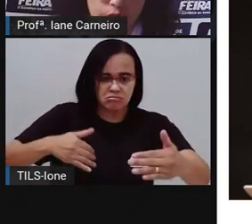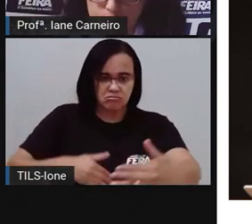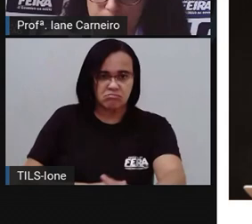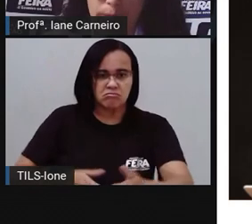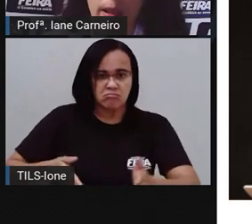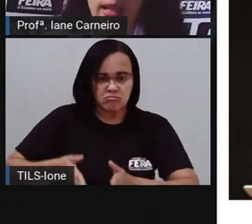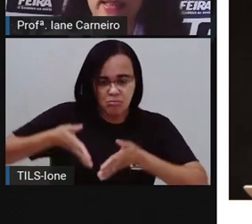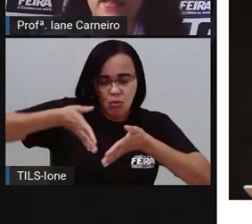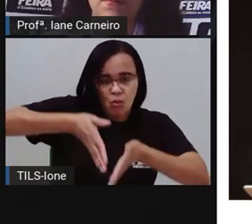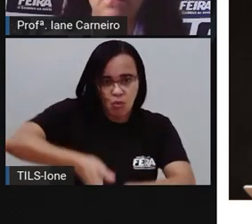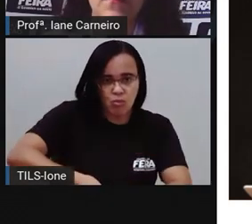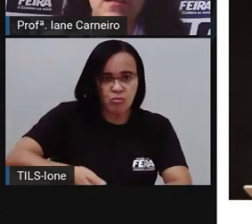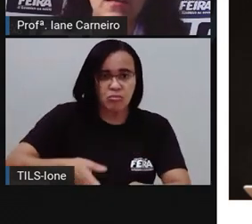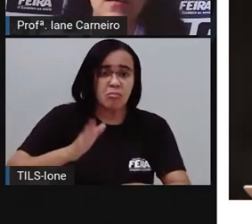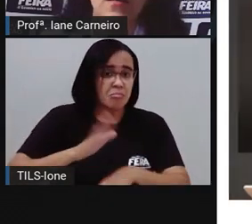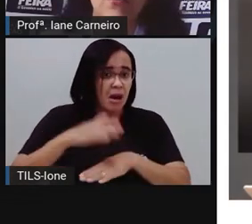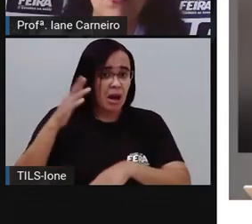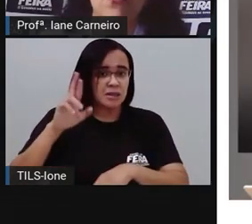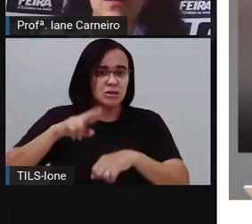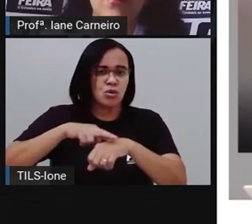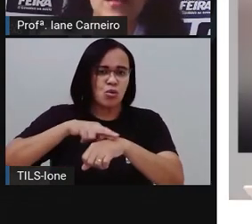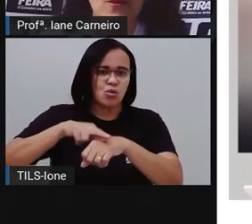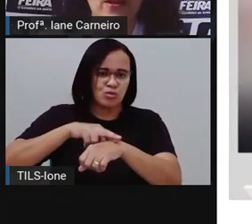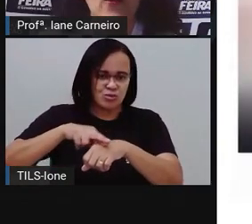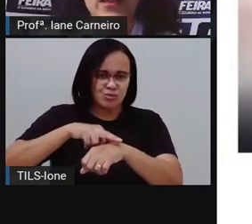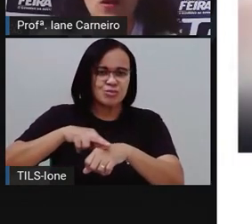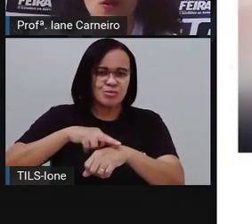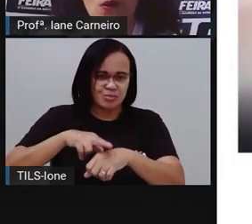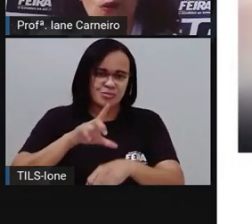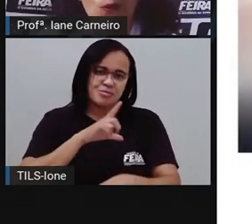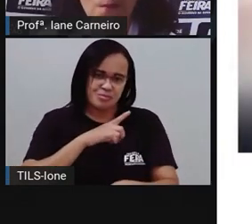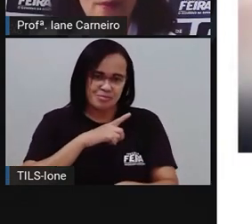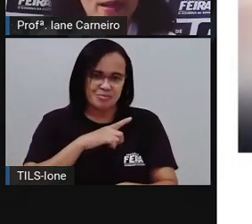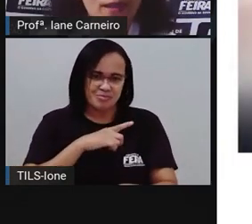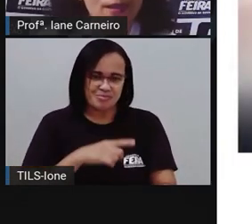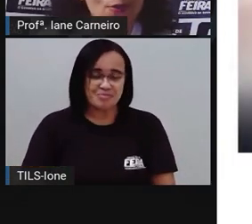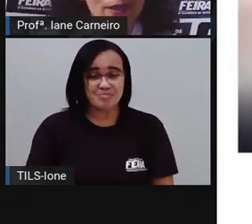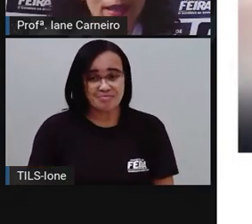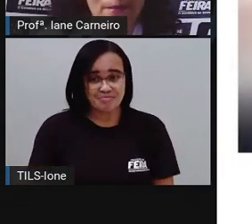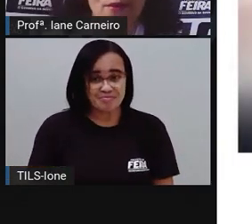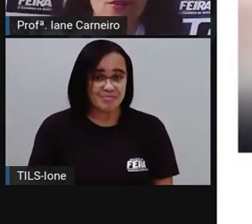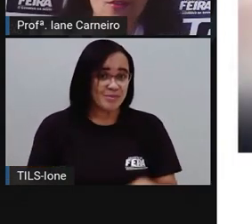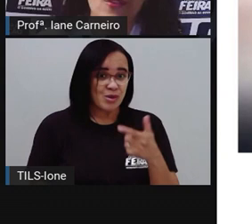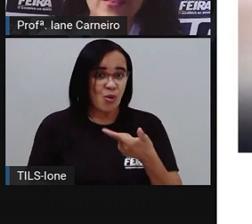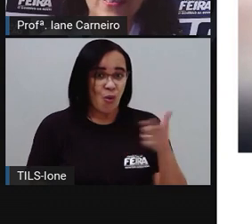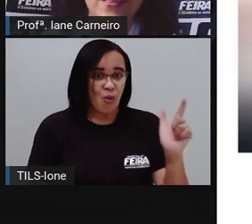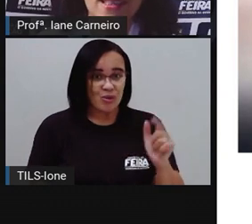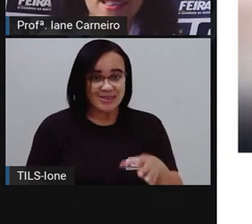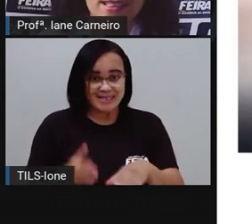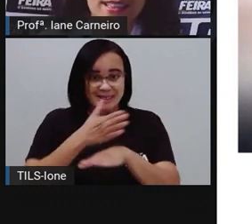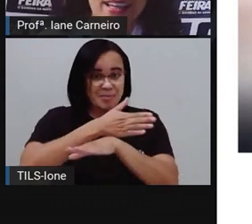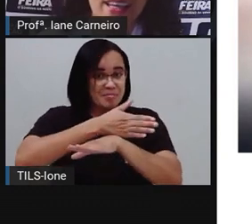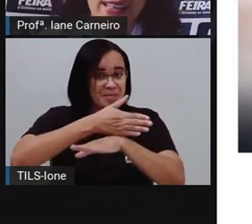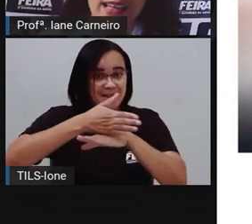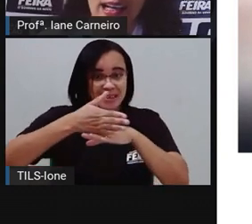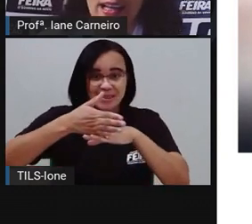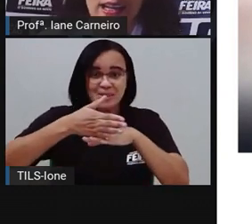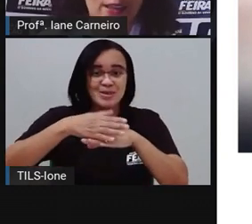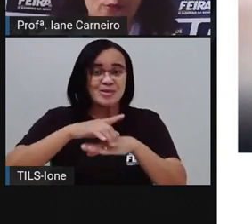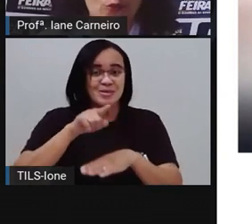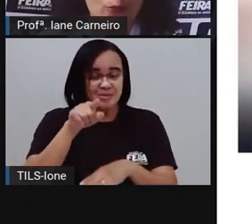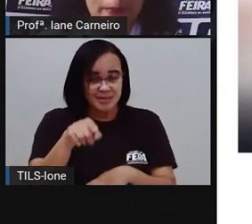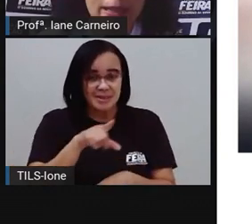o roxo, né? O lilás. Vamos agora a outra cor, o branco, né? E a Pró colocou esse cisne, né? Que